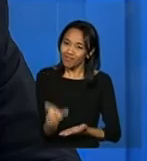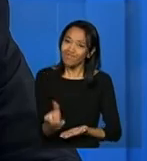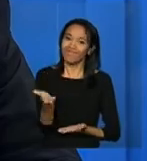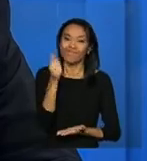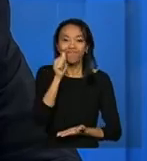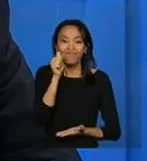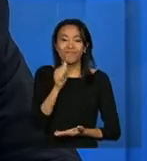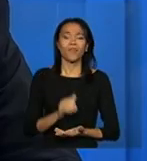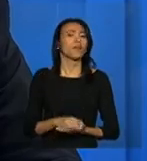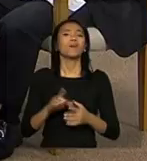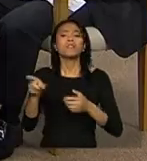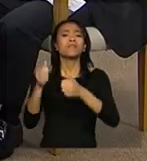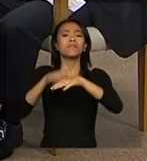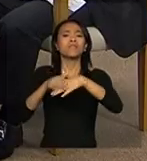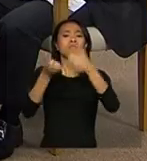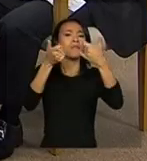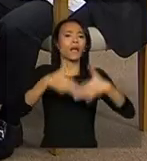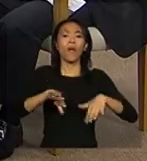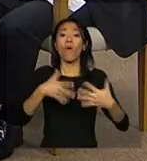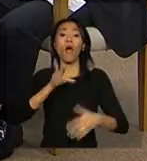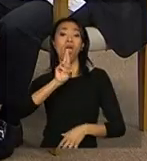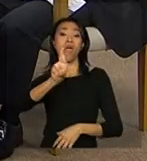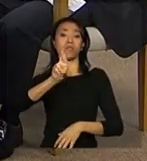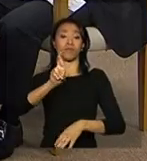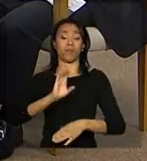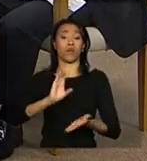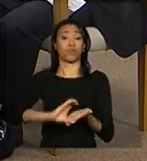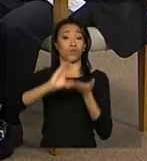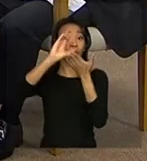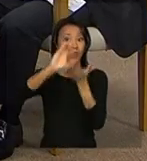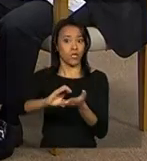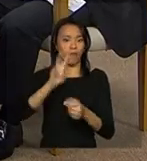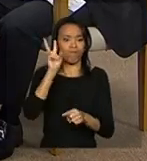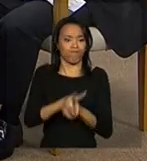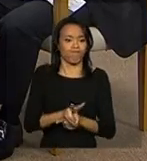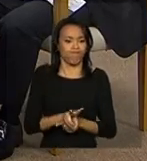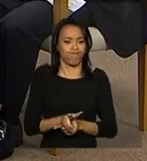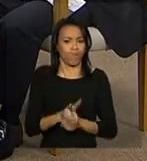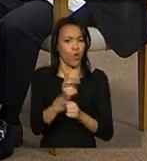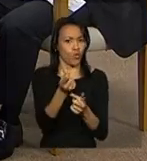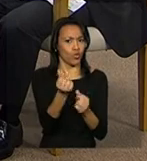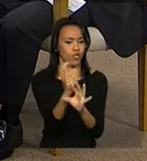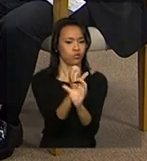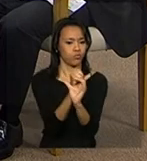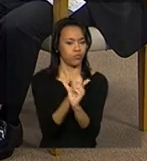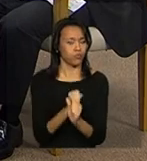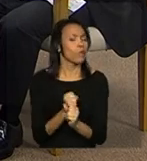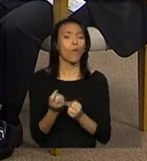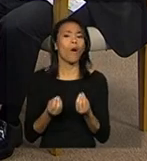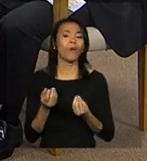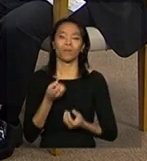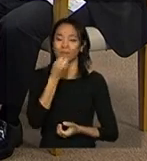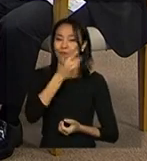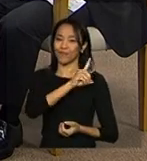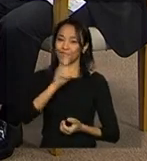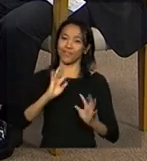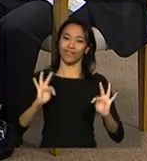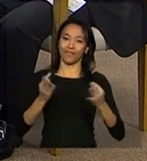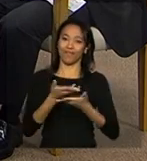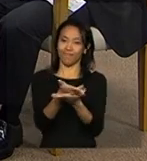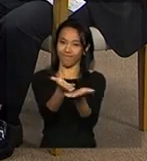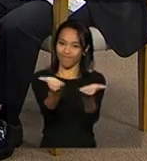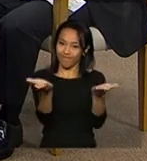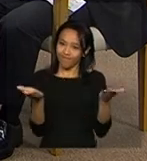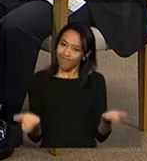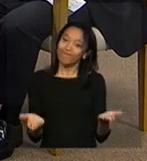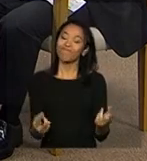explicar qual o papel do conselho no acompanhamento dos recursos do confinanciamento? Bom dia, Lúcia. Bom dia, Antônio. Bom dia